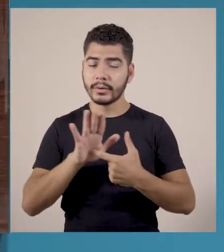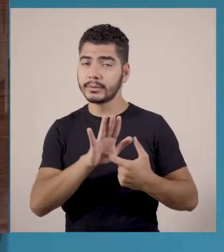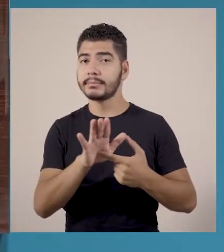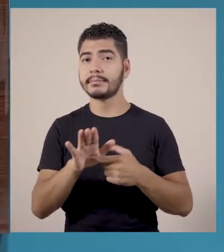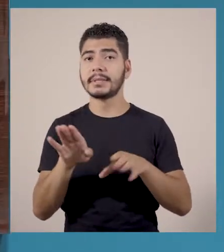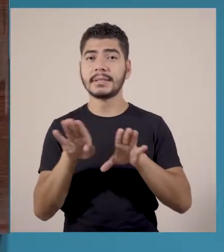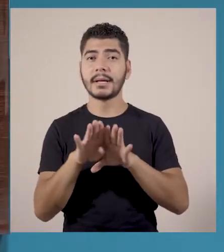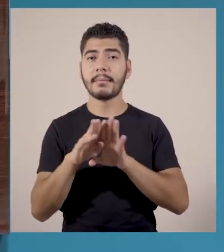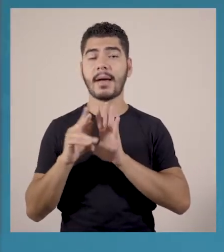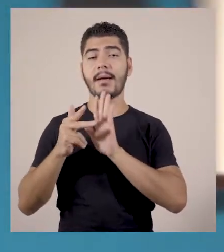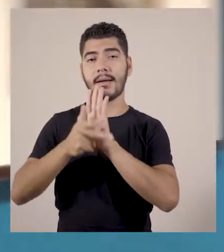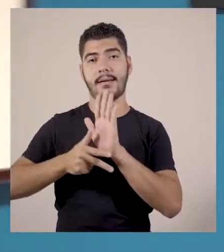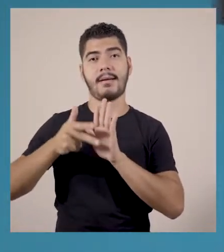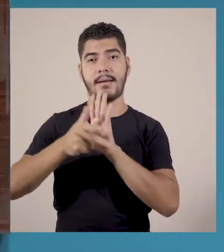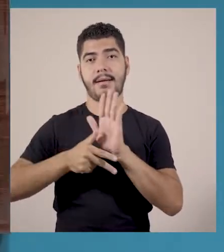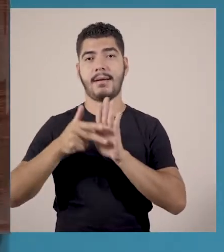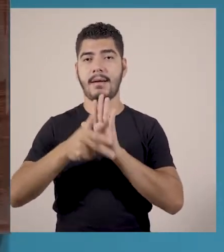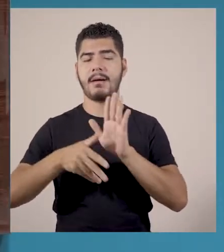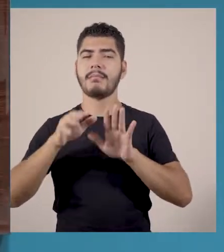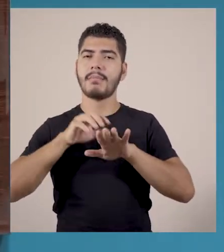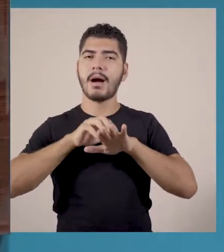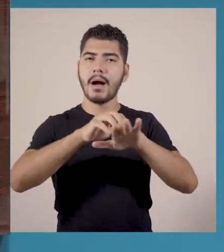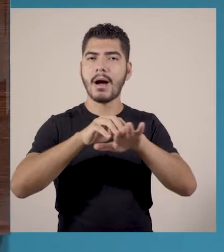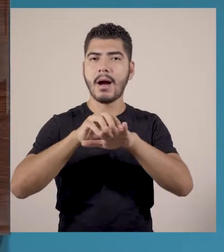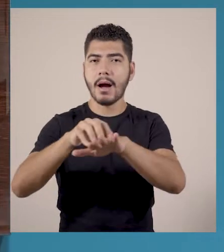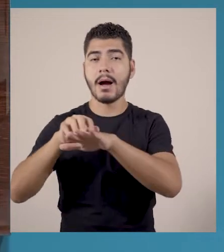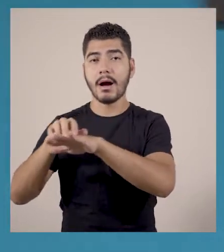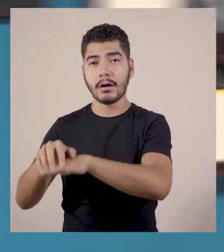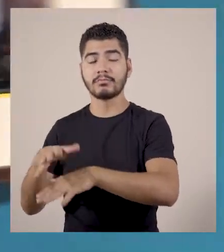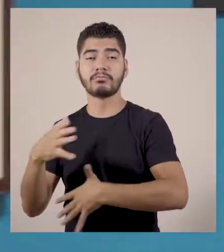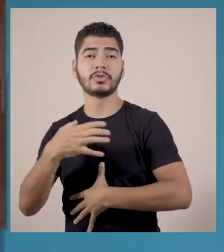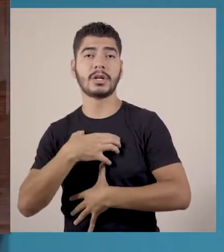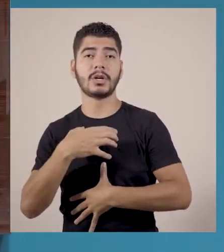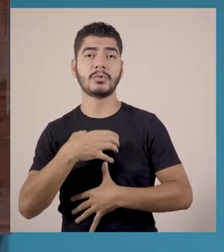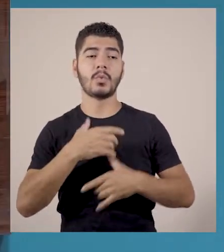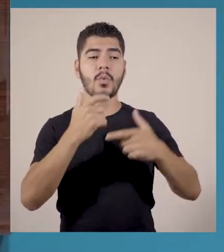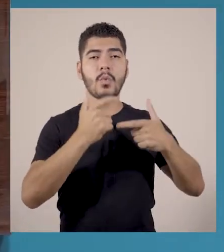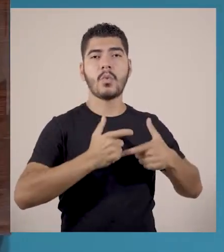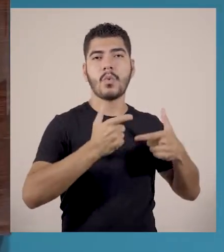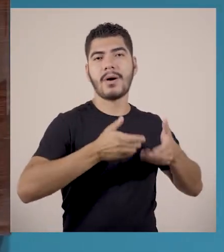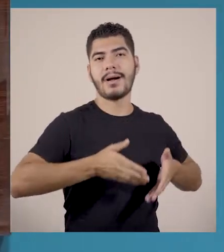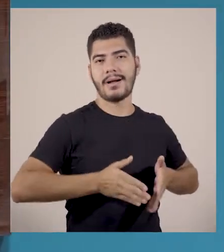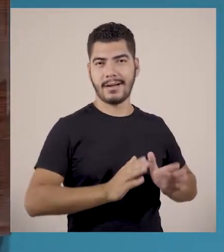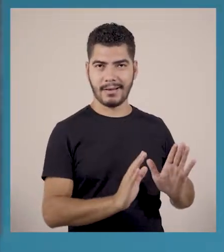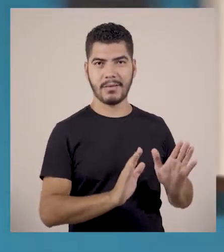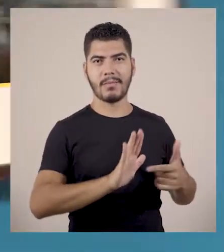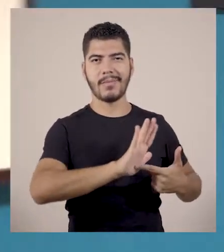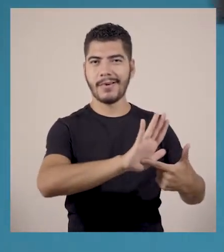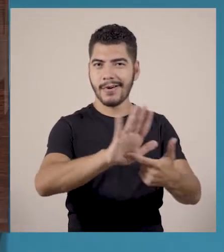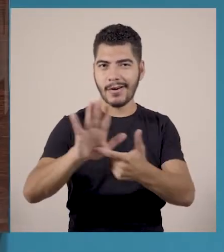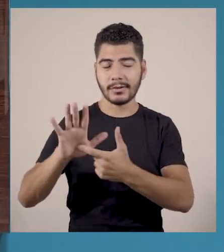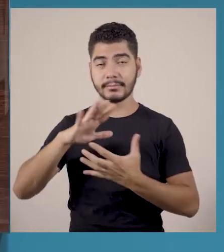através dos trilhos do trem o sentimento de sua terra natal para o mundo.